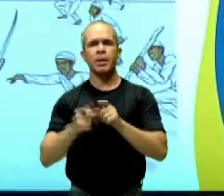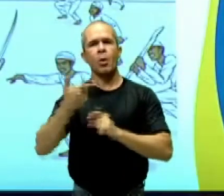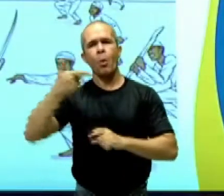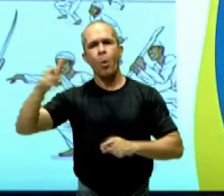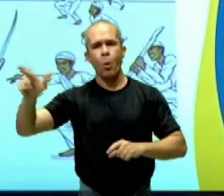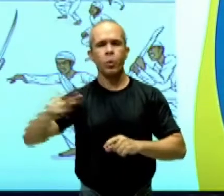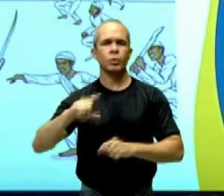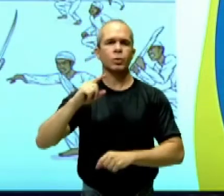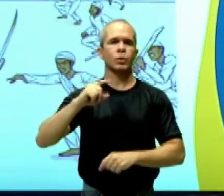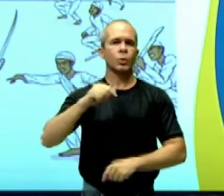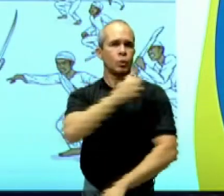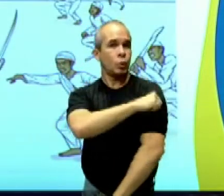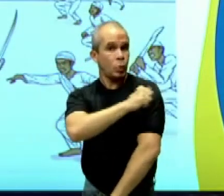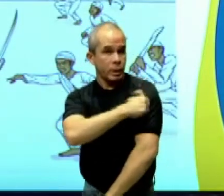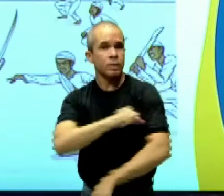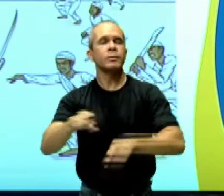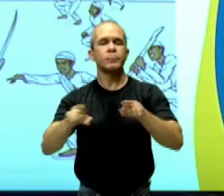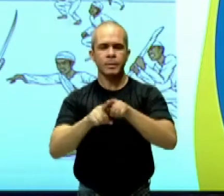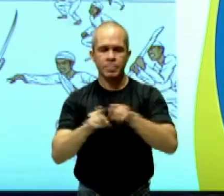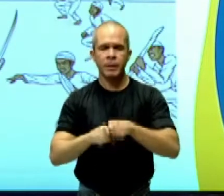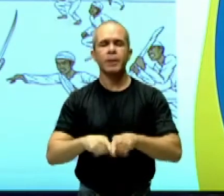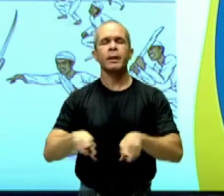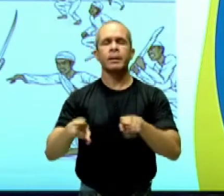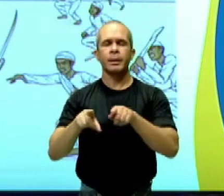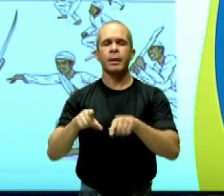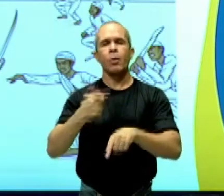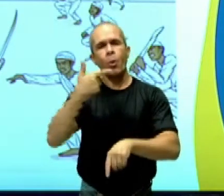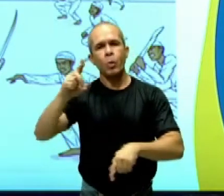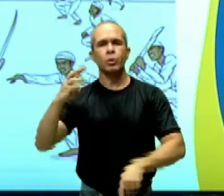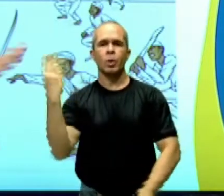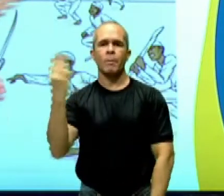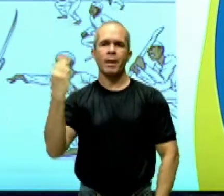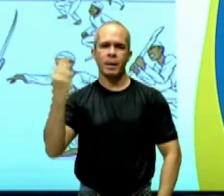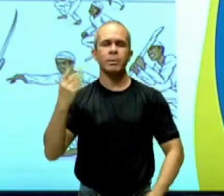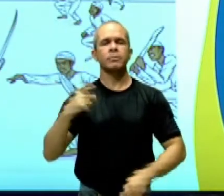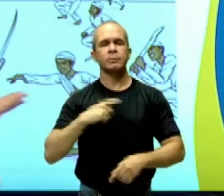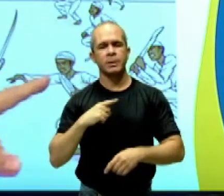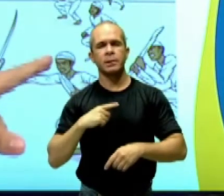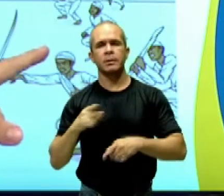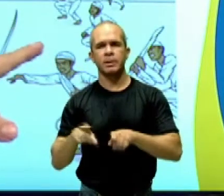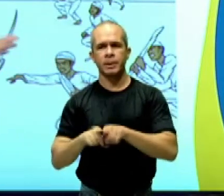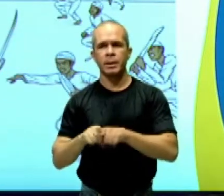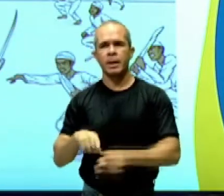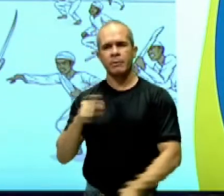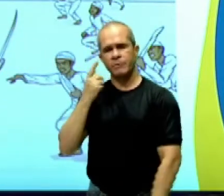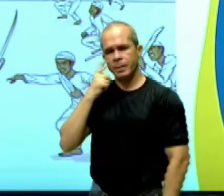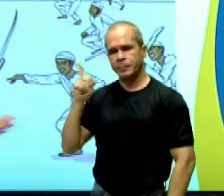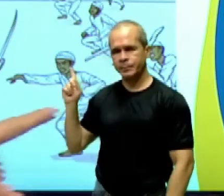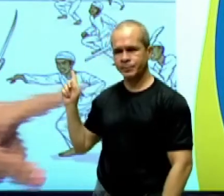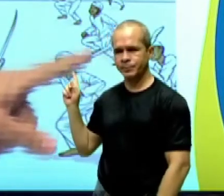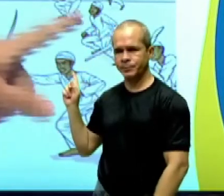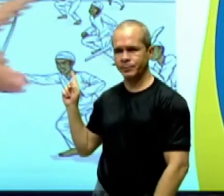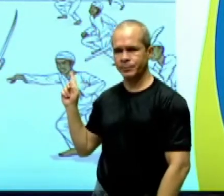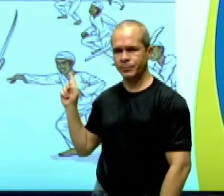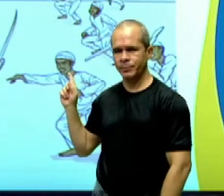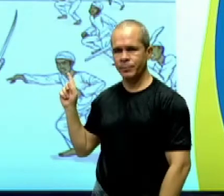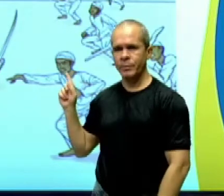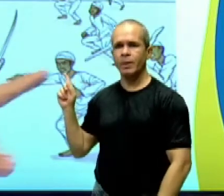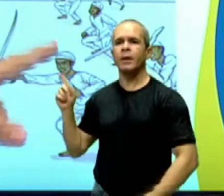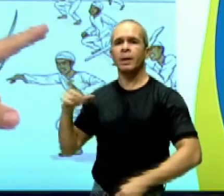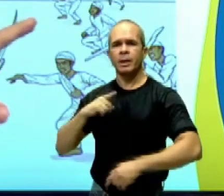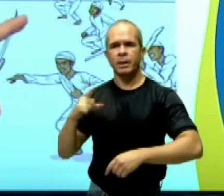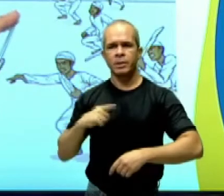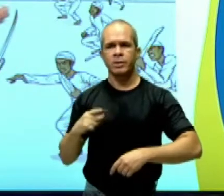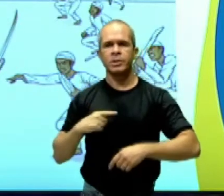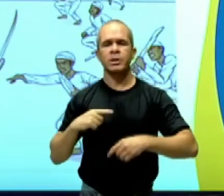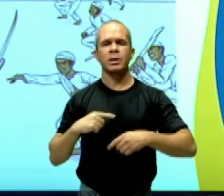Congo, no Rio de Janeiro, e também no Maranhão, a chamada Balaiada. Esta imagem demonstra aqui esses momentos de